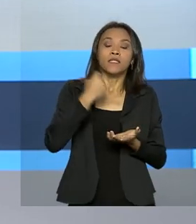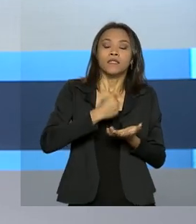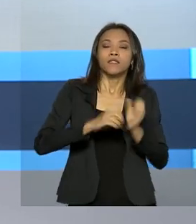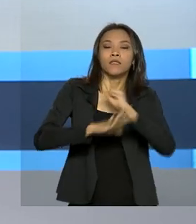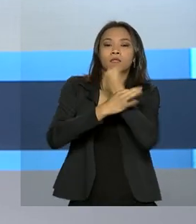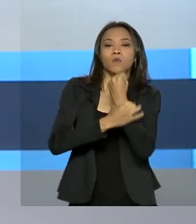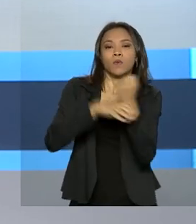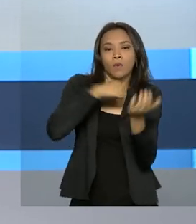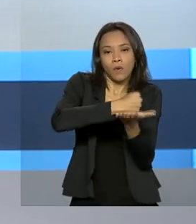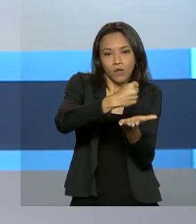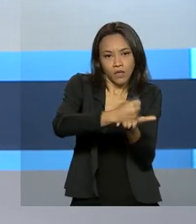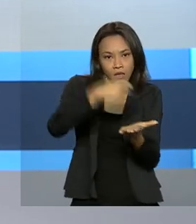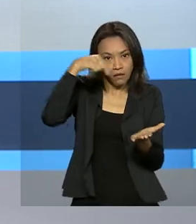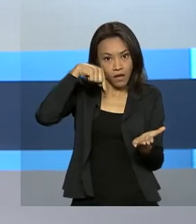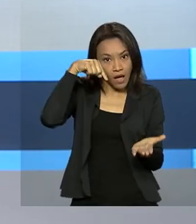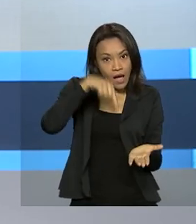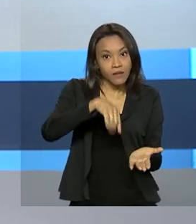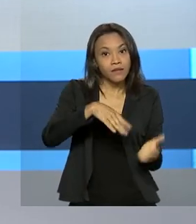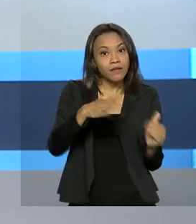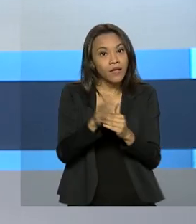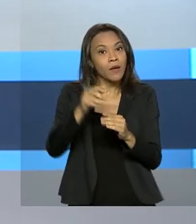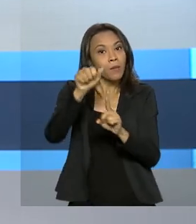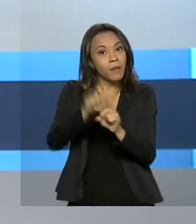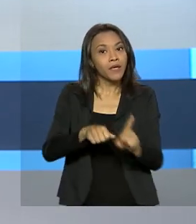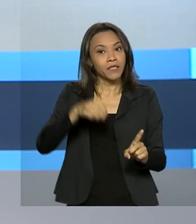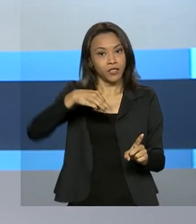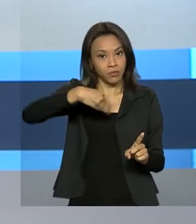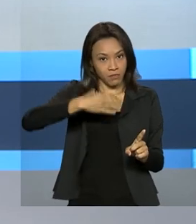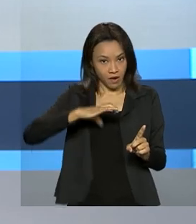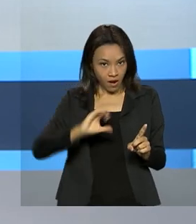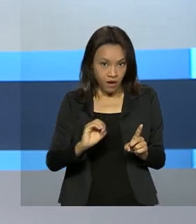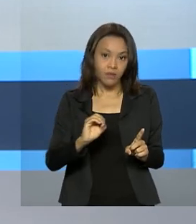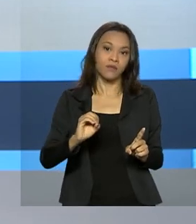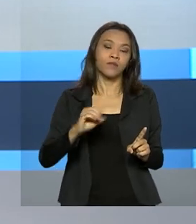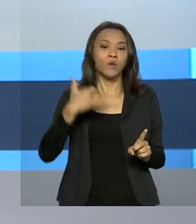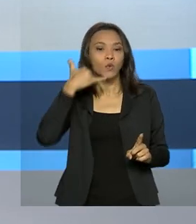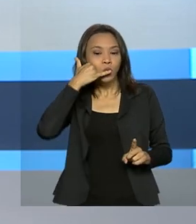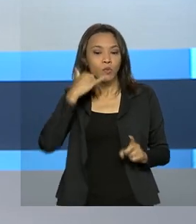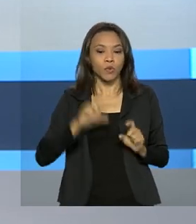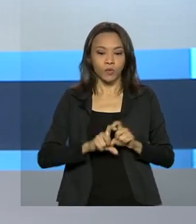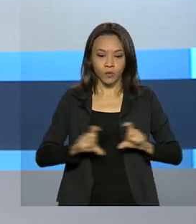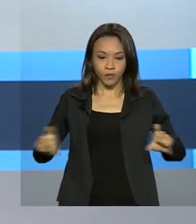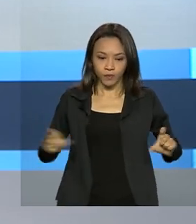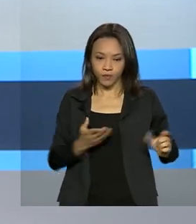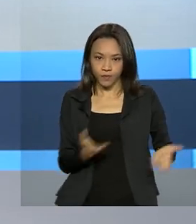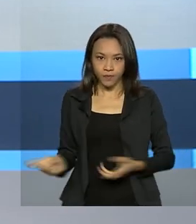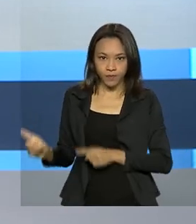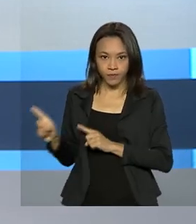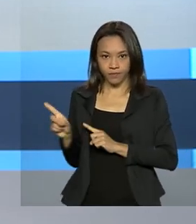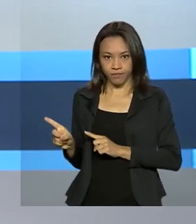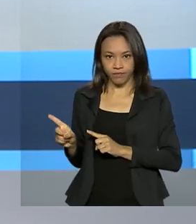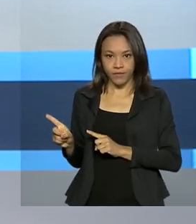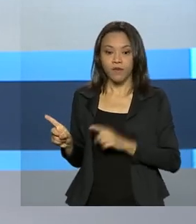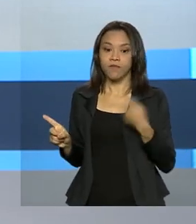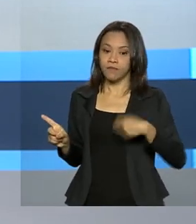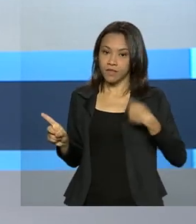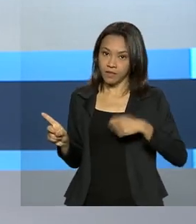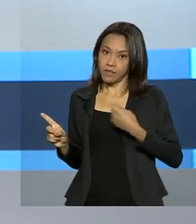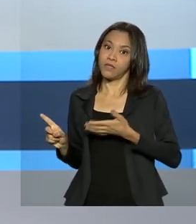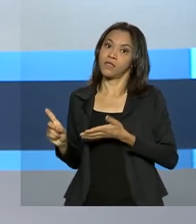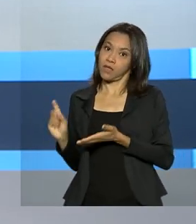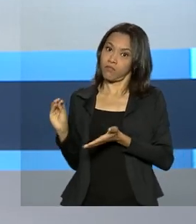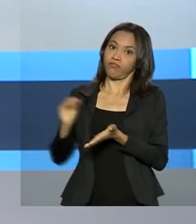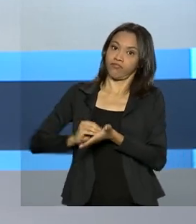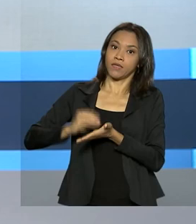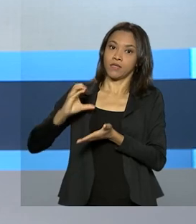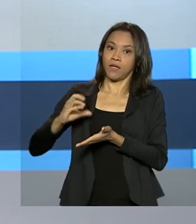março deste ano, o telefone é o 0800-702-4000. É necessário digitar o CPF e